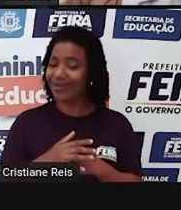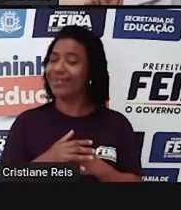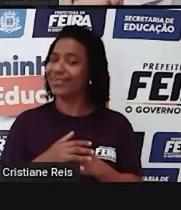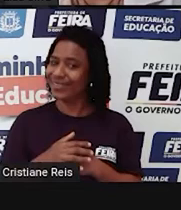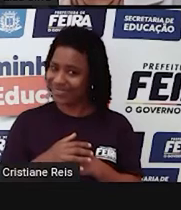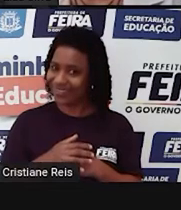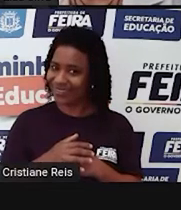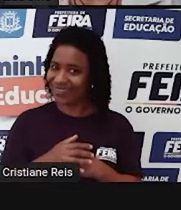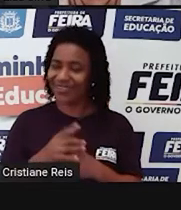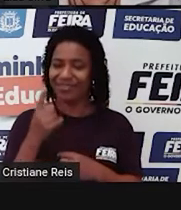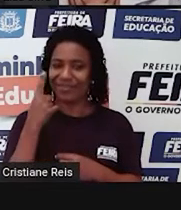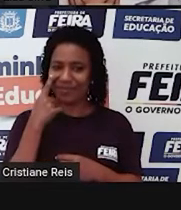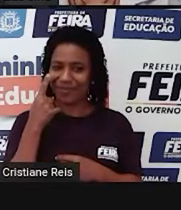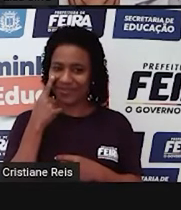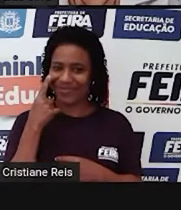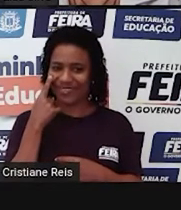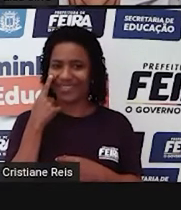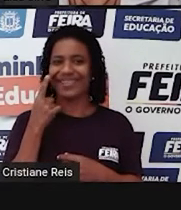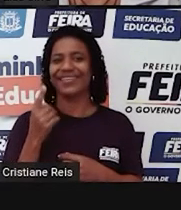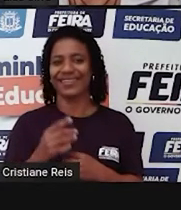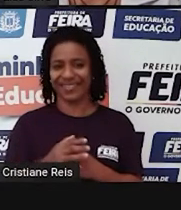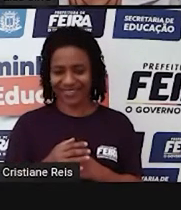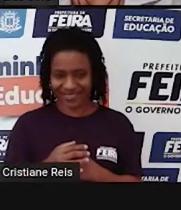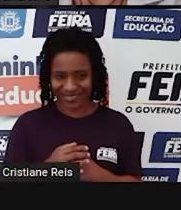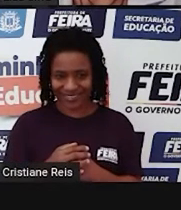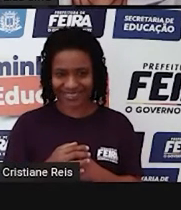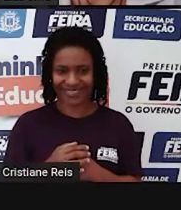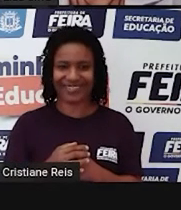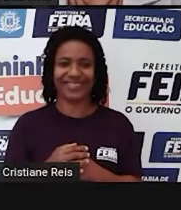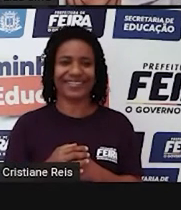Vamos descobrir ao longo da aula, ok?